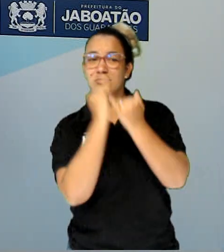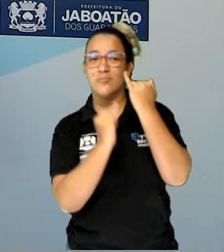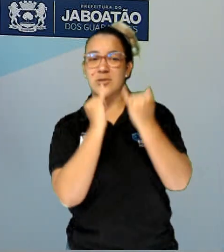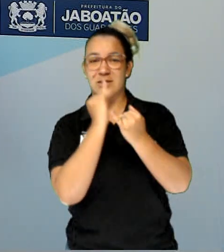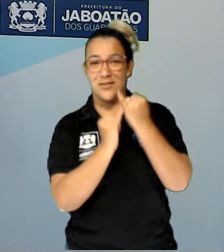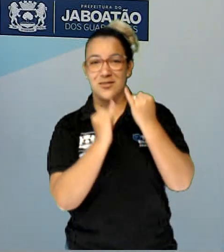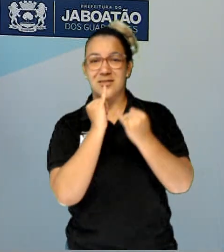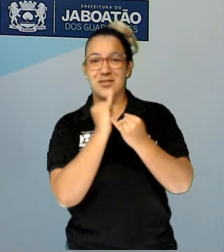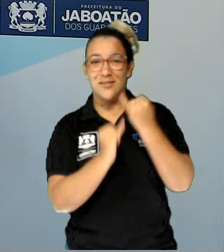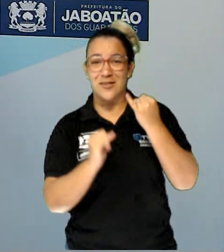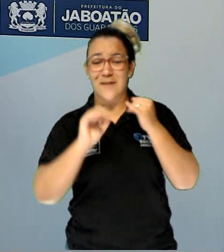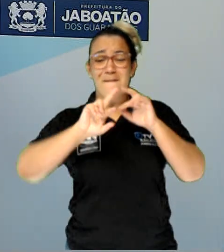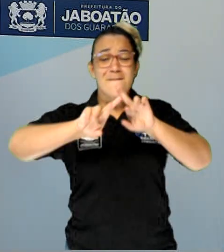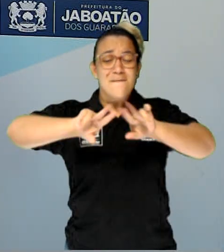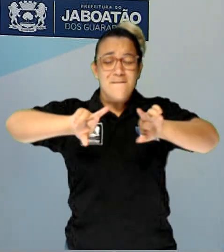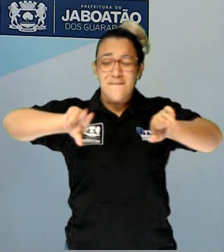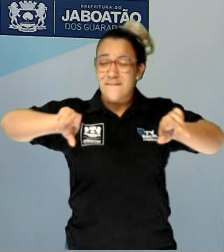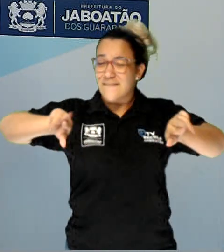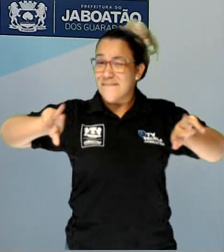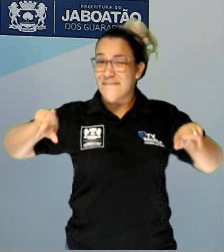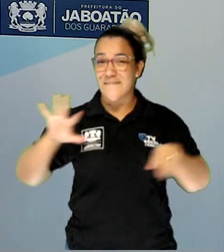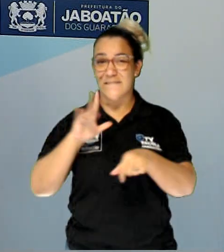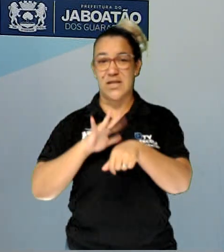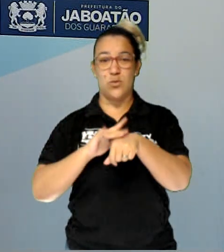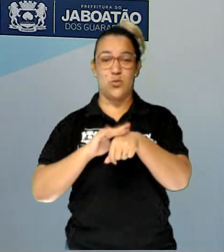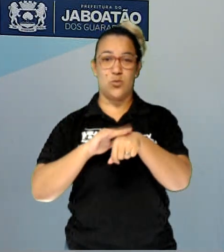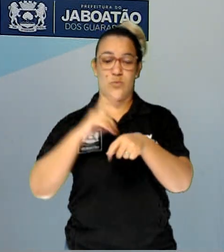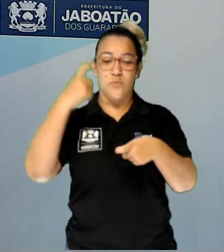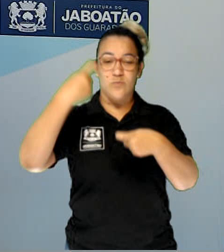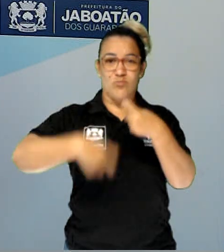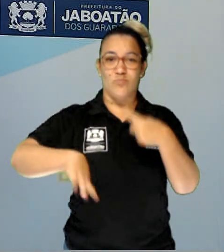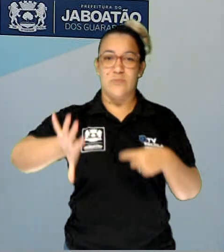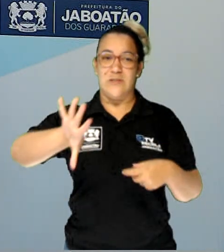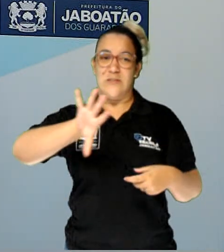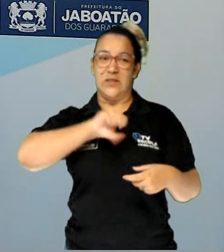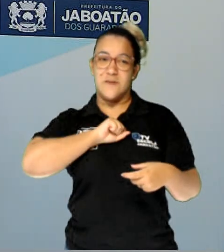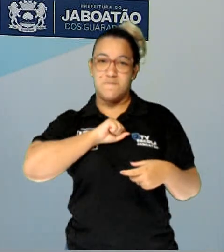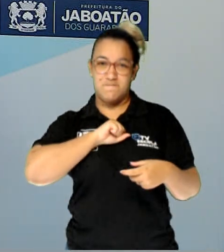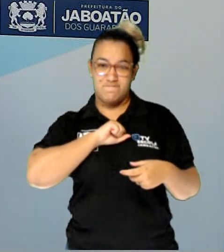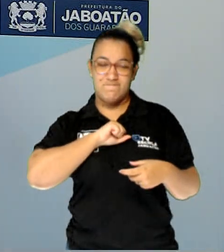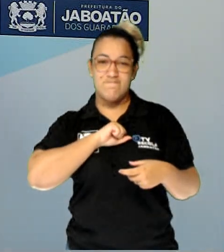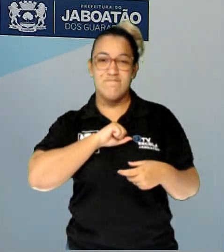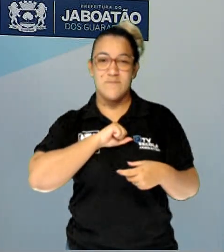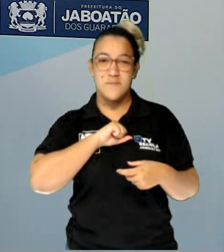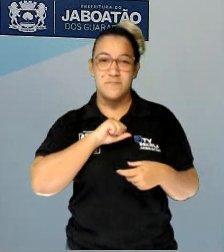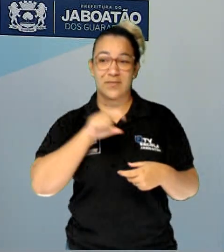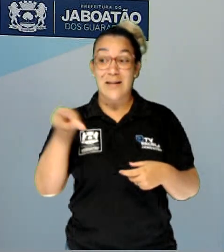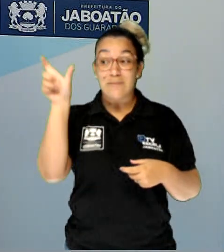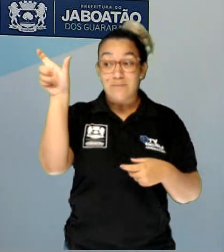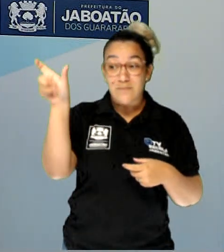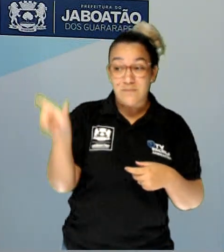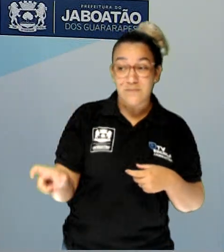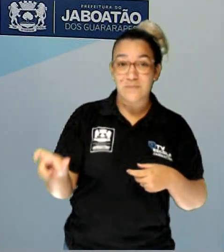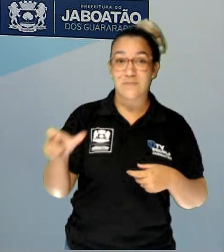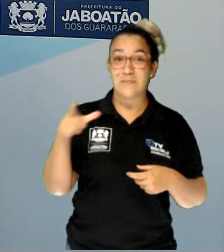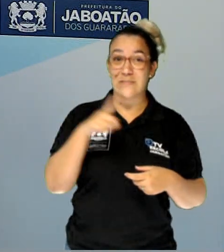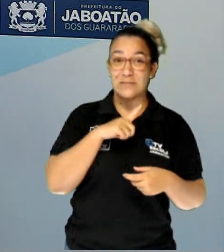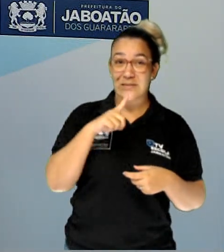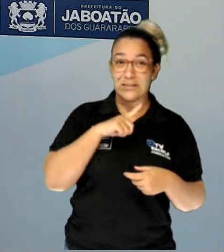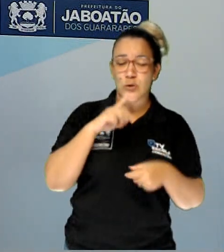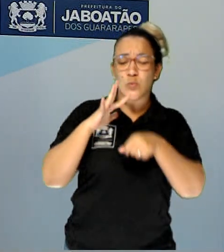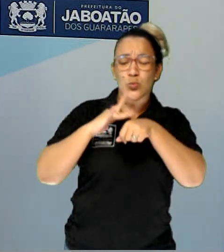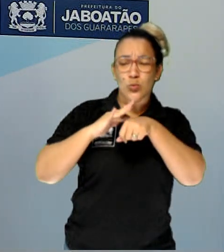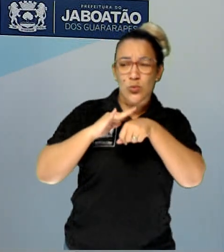com várias e várias doenças. Ou seja, se o indivíduo tiver com uma doença